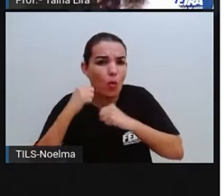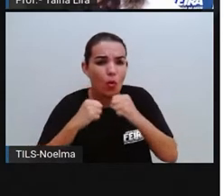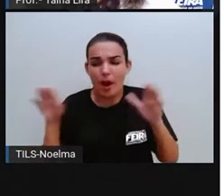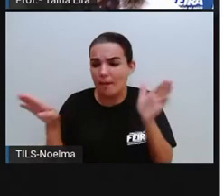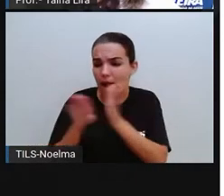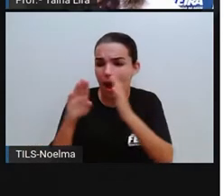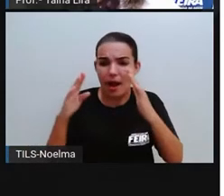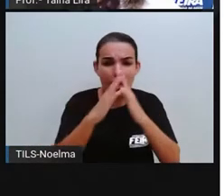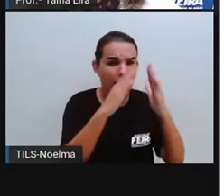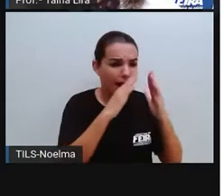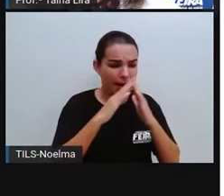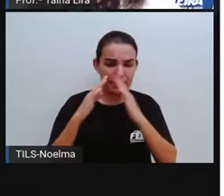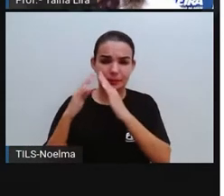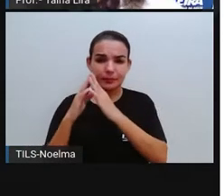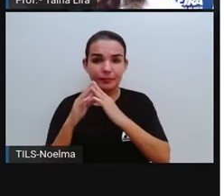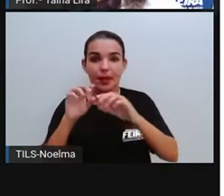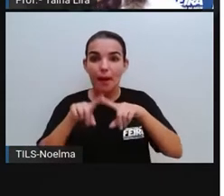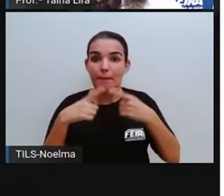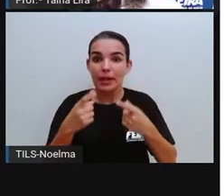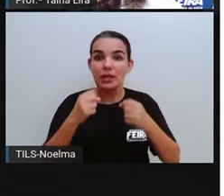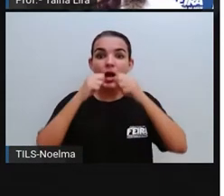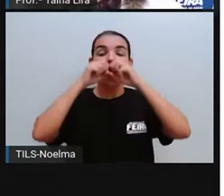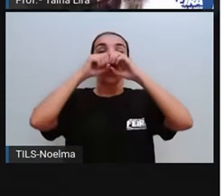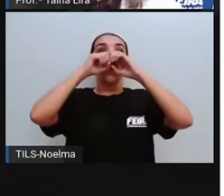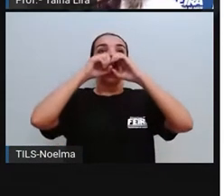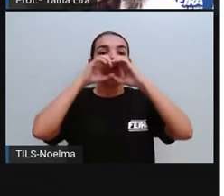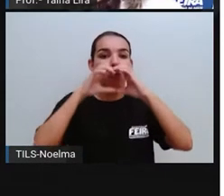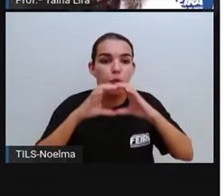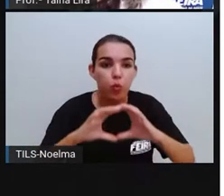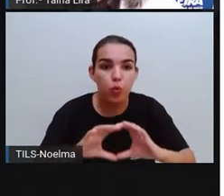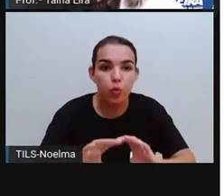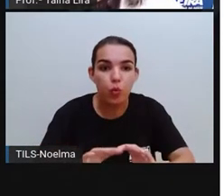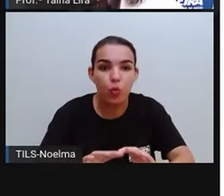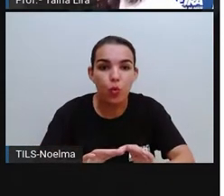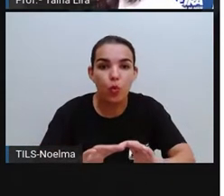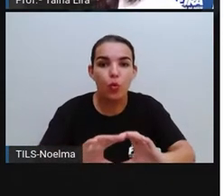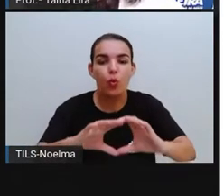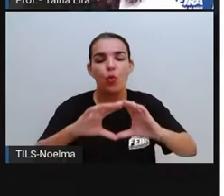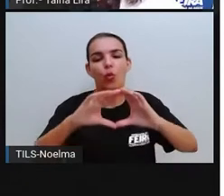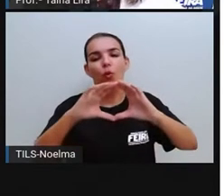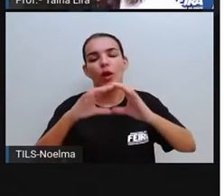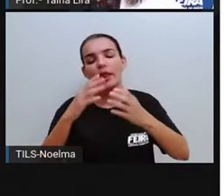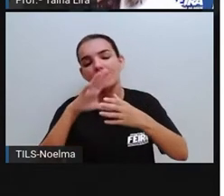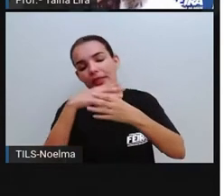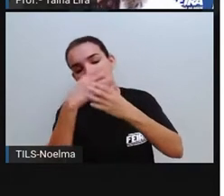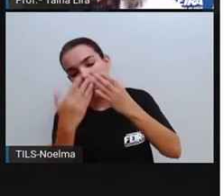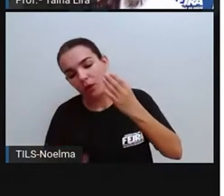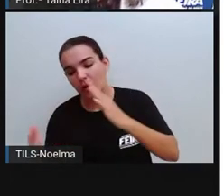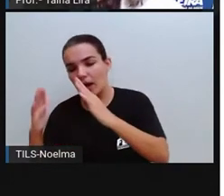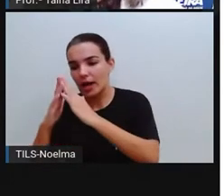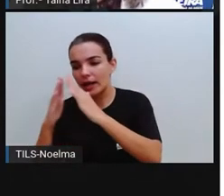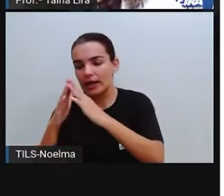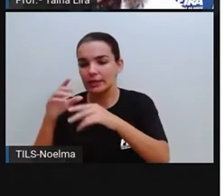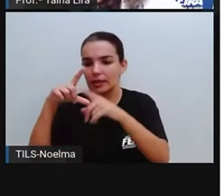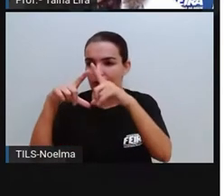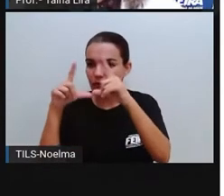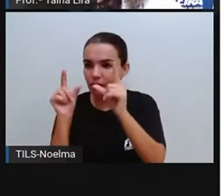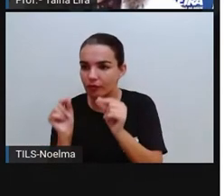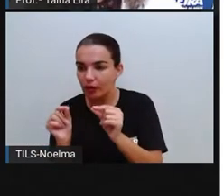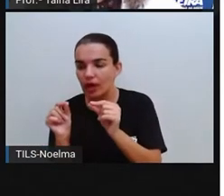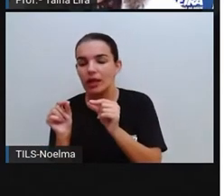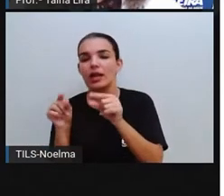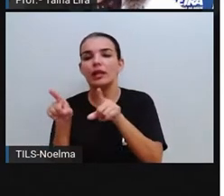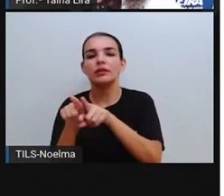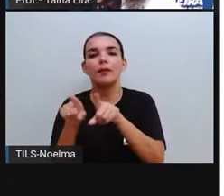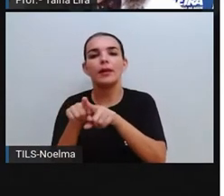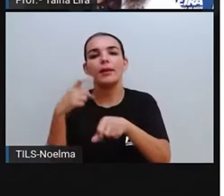mas o lobo conseguiu derrubar tanto a casinha de palha como a casinha de tijolo, de